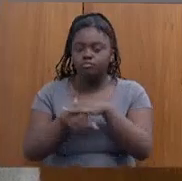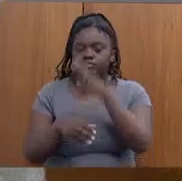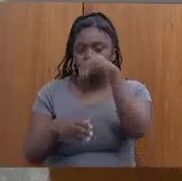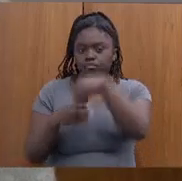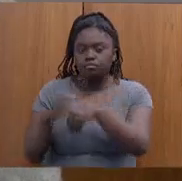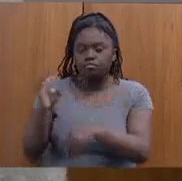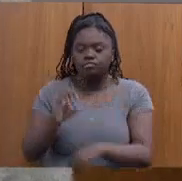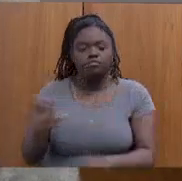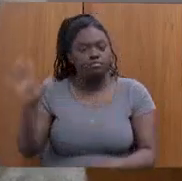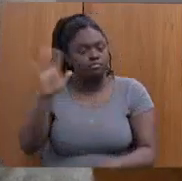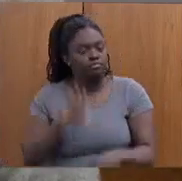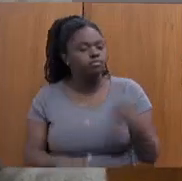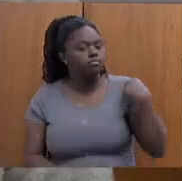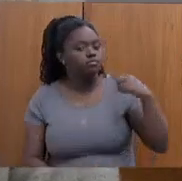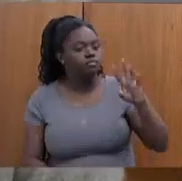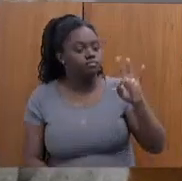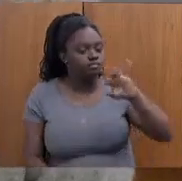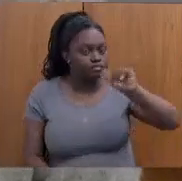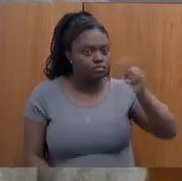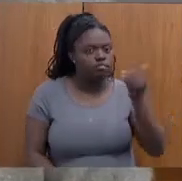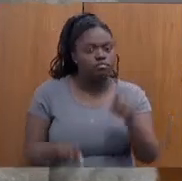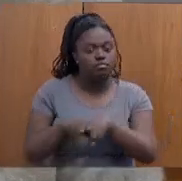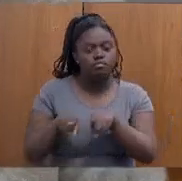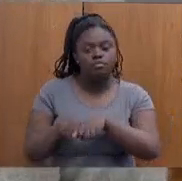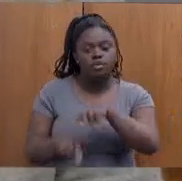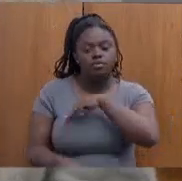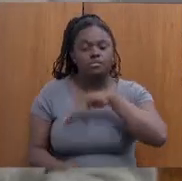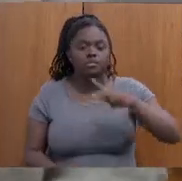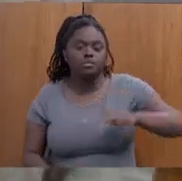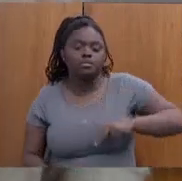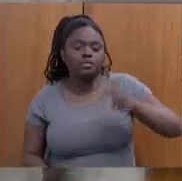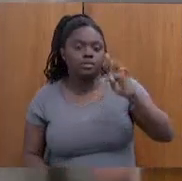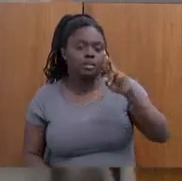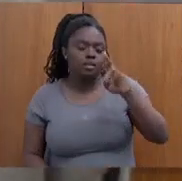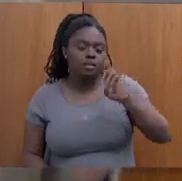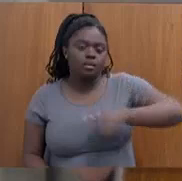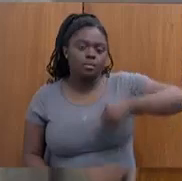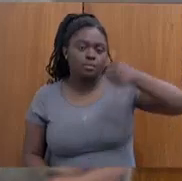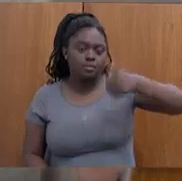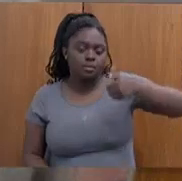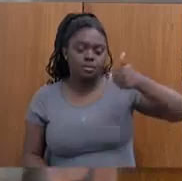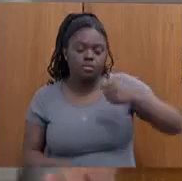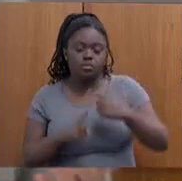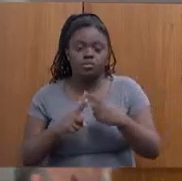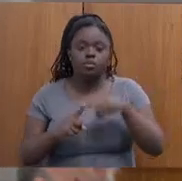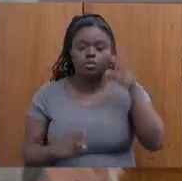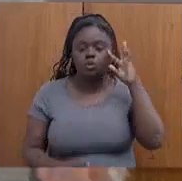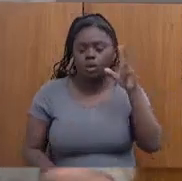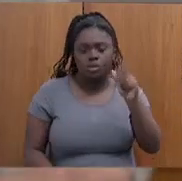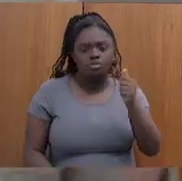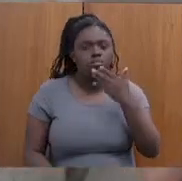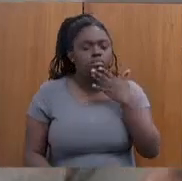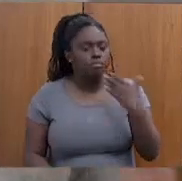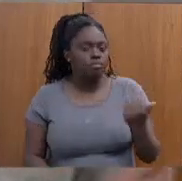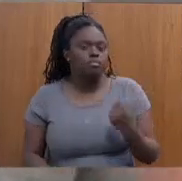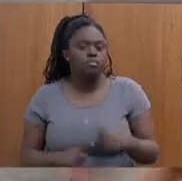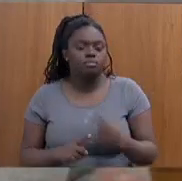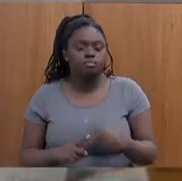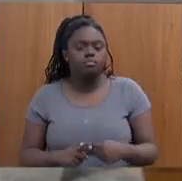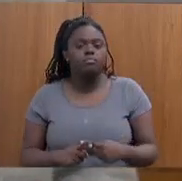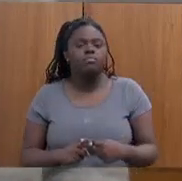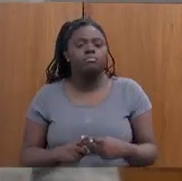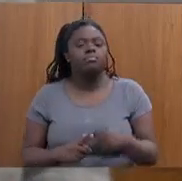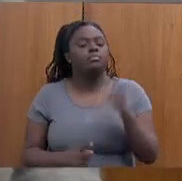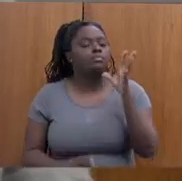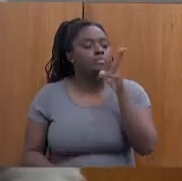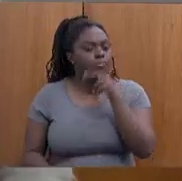vou para o TJ, vou para o MP, e o TRE foi o primeiro, que acho que é mais efetivo, porque a qualificação vai